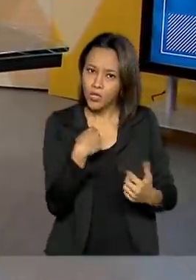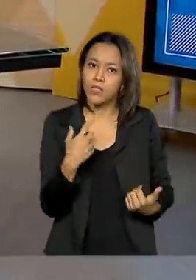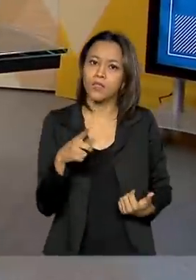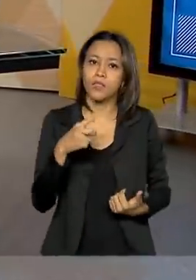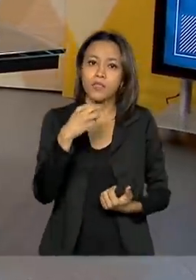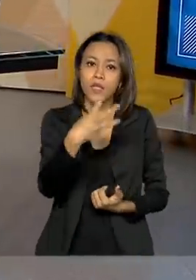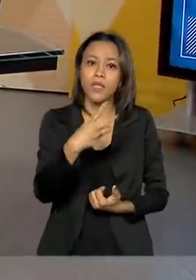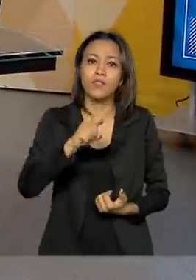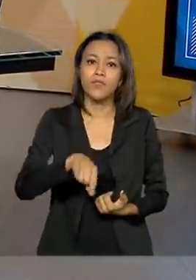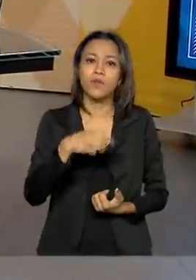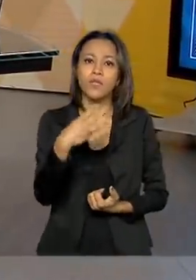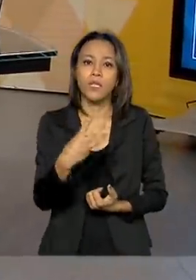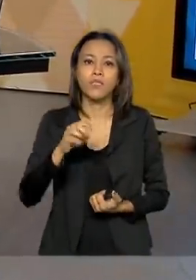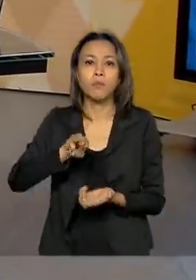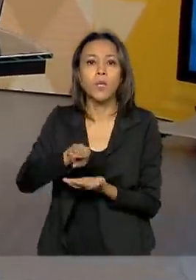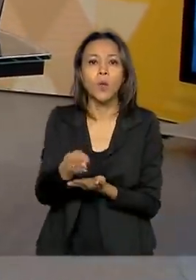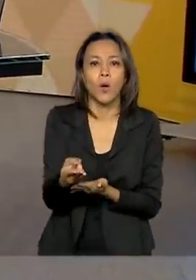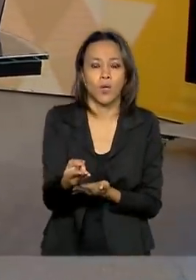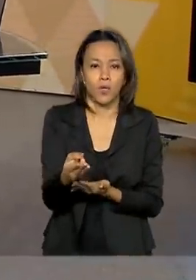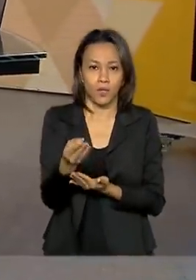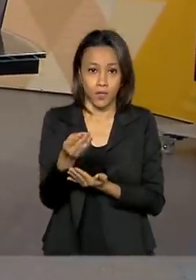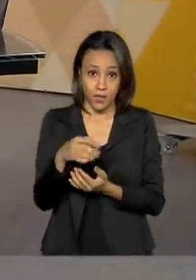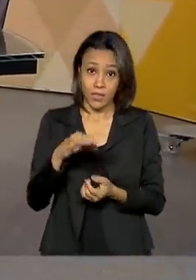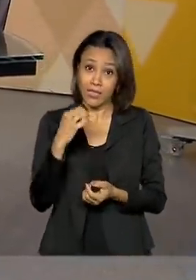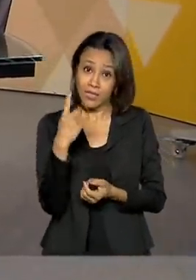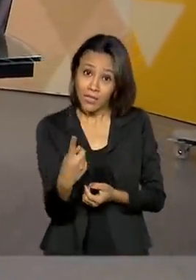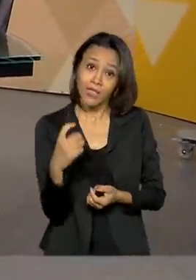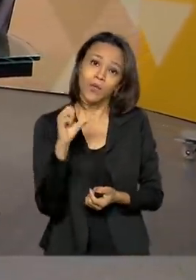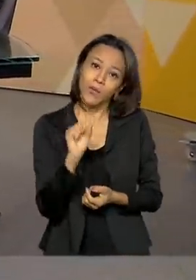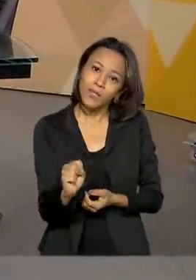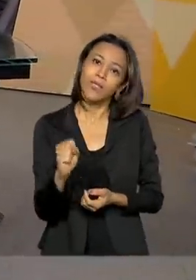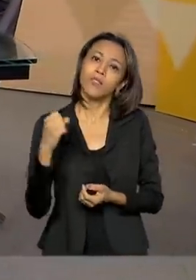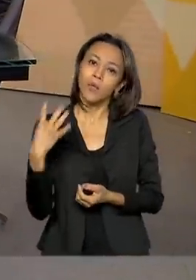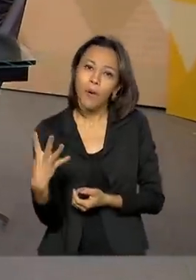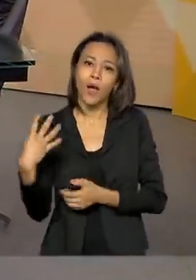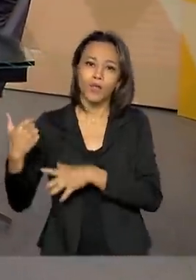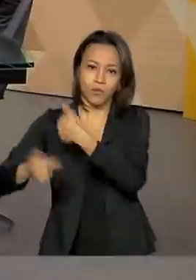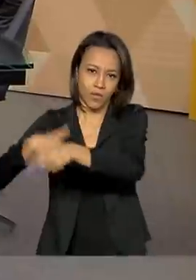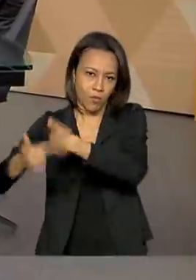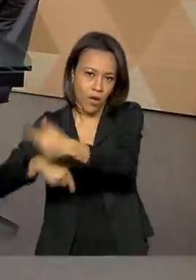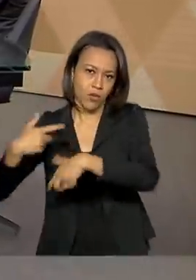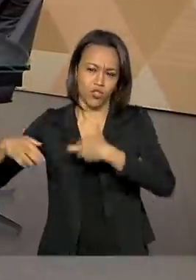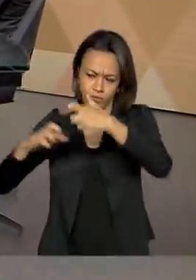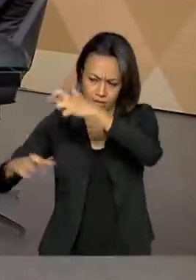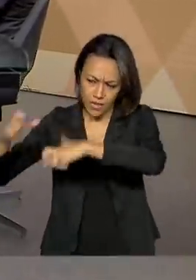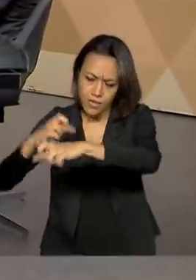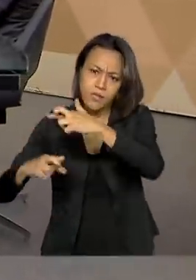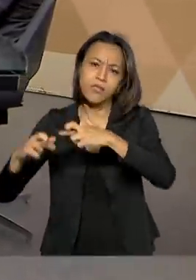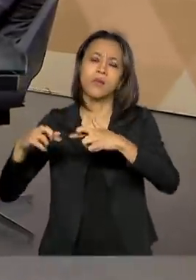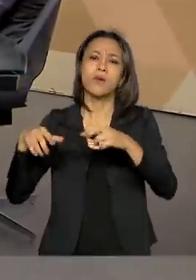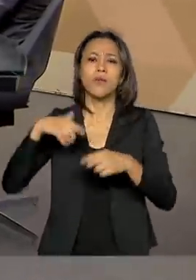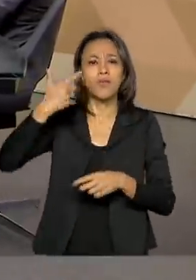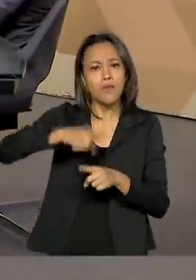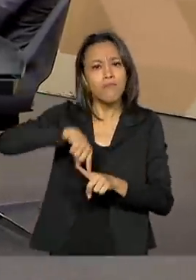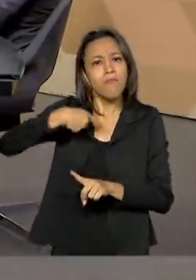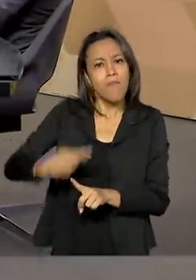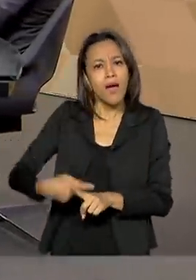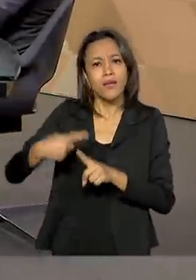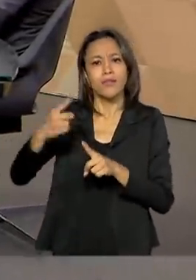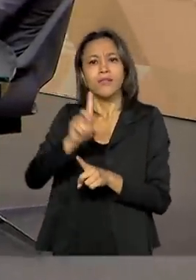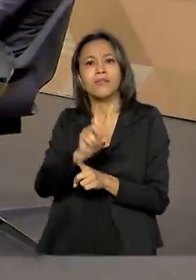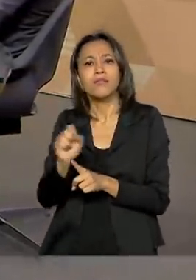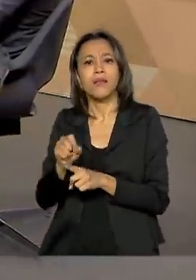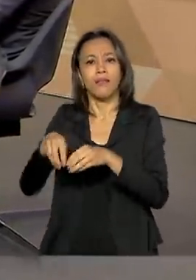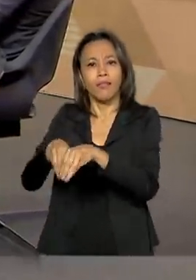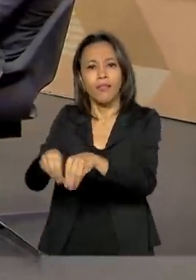Foi 3,3 milhões, 184 ações de fiscalização em mais de 100 terras indígenas